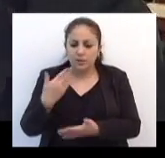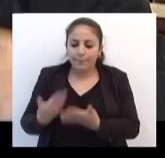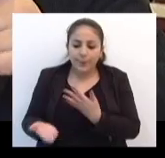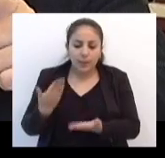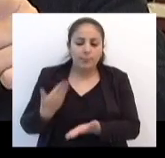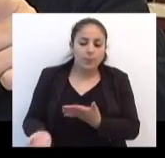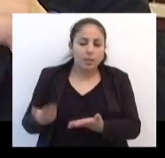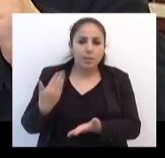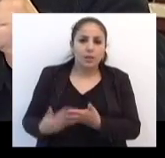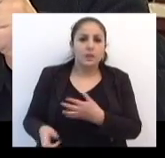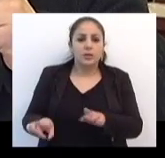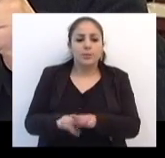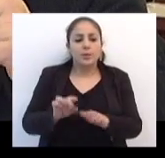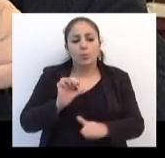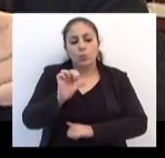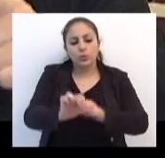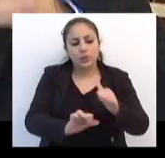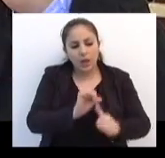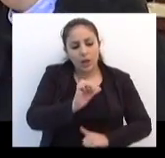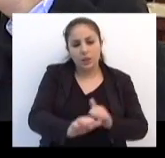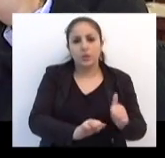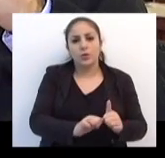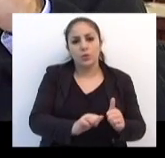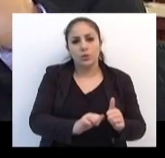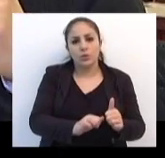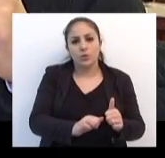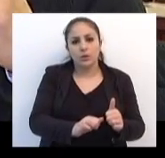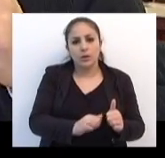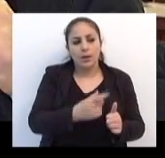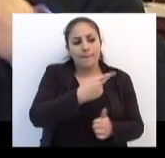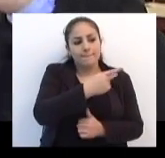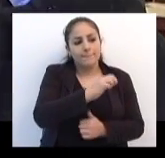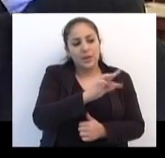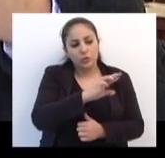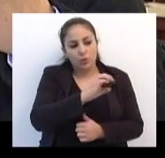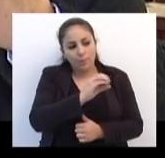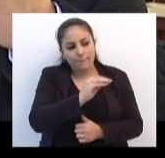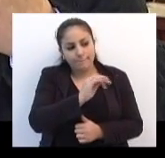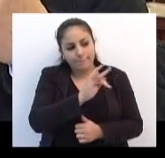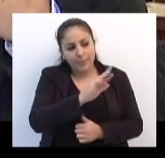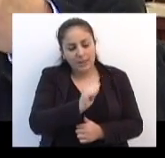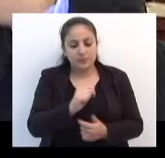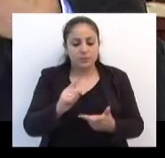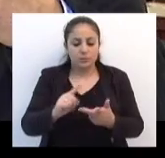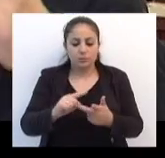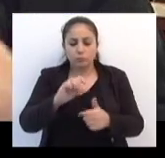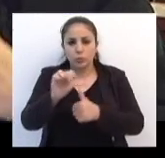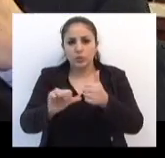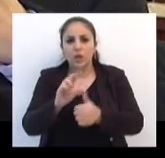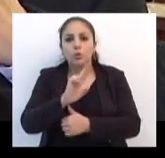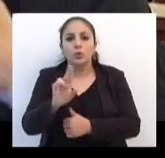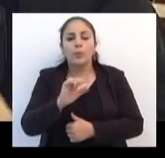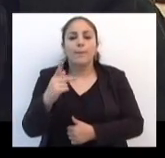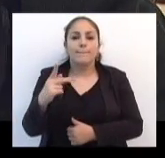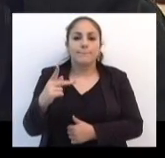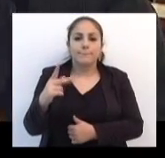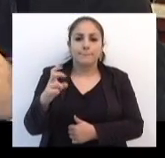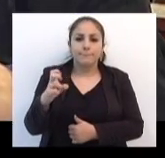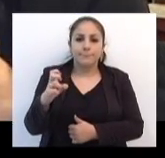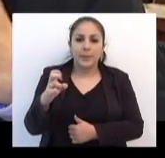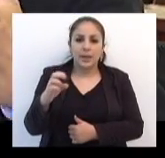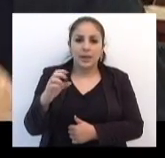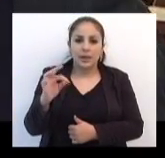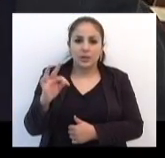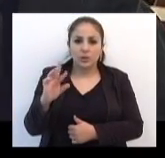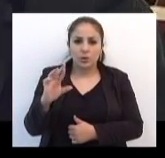Petrobras. Chegaram a mudar na FHC de Petrobras para Petrobras, Petrobrax com X no final,